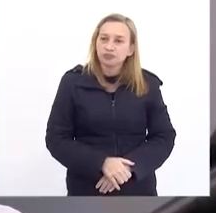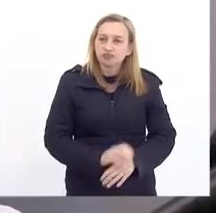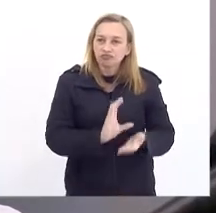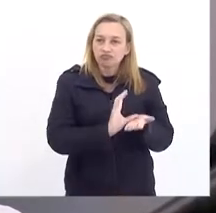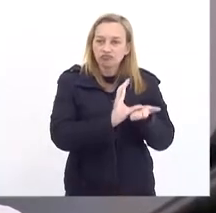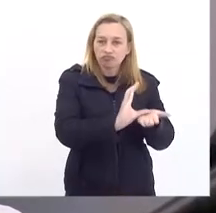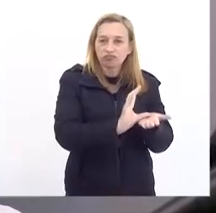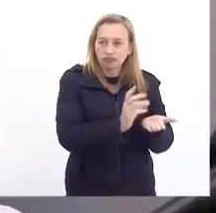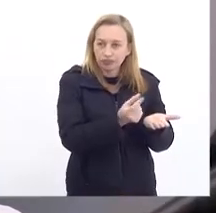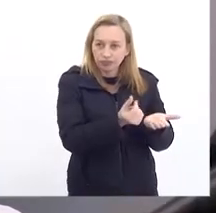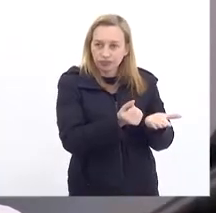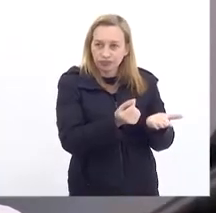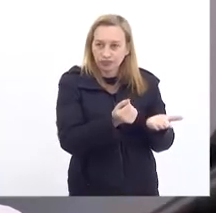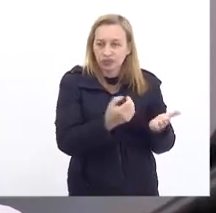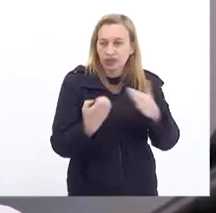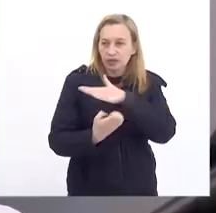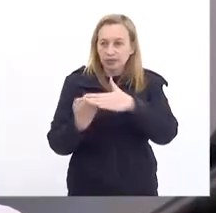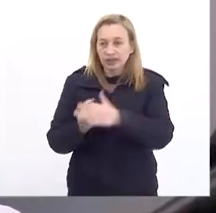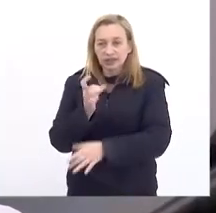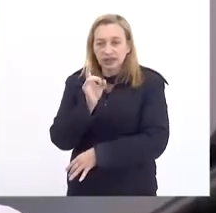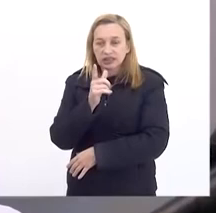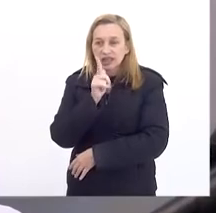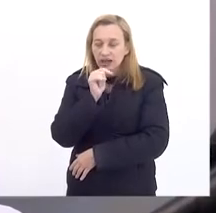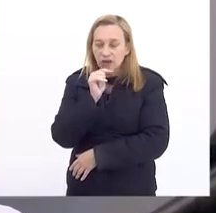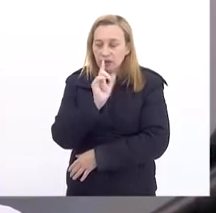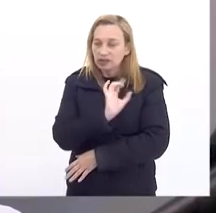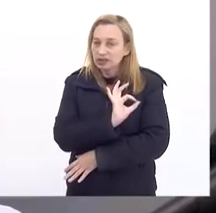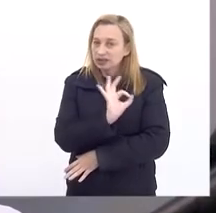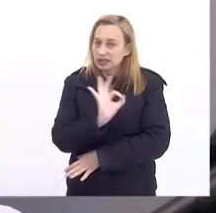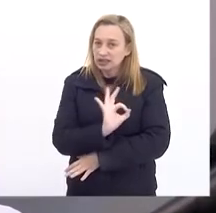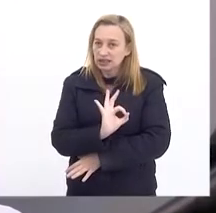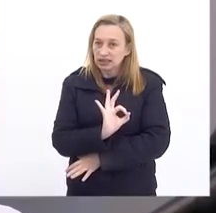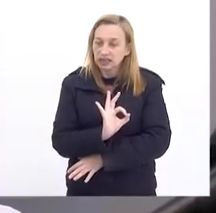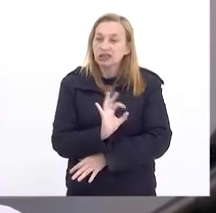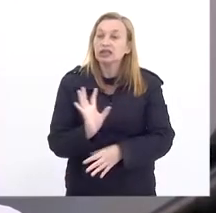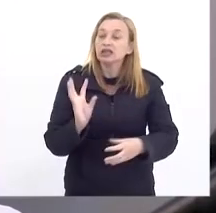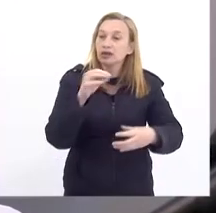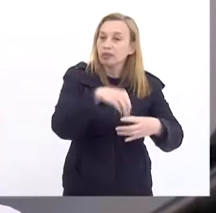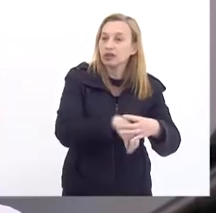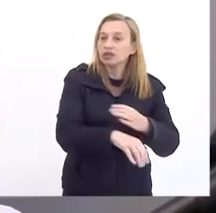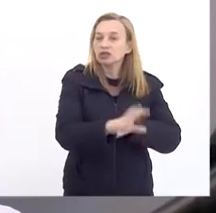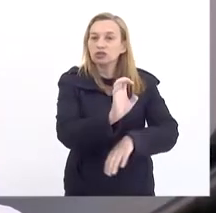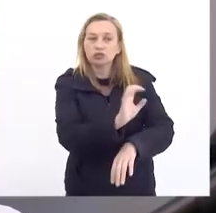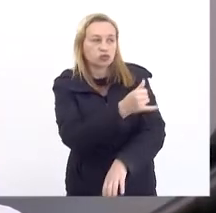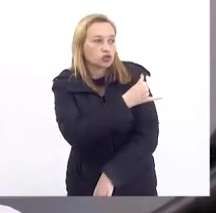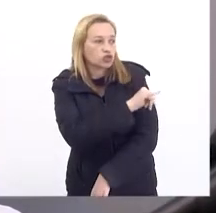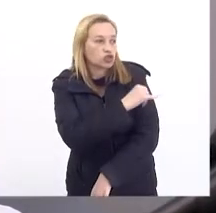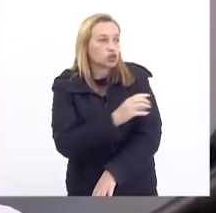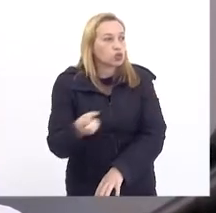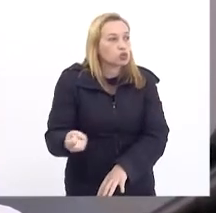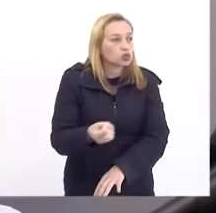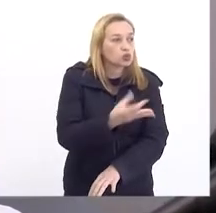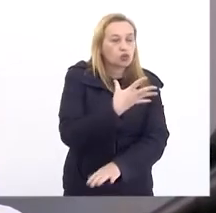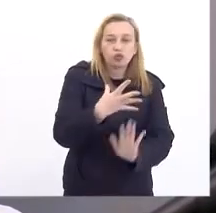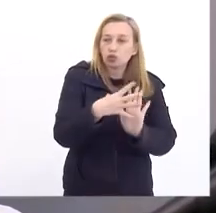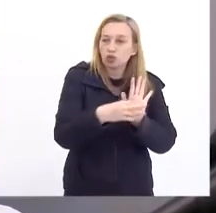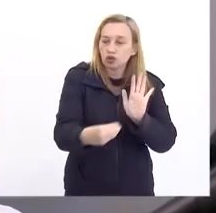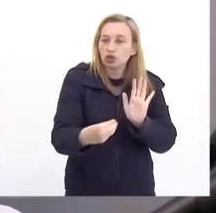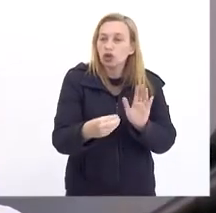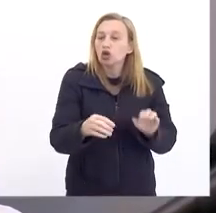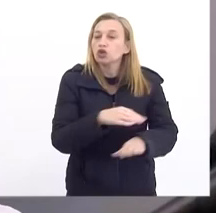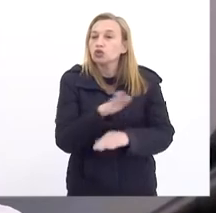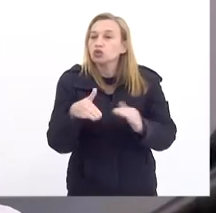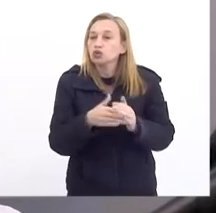SEDAI. A concessão feita de serviço da SEDAI, ela implanta no Rio de Janeiro um novo modelo, porque toda a